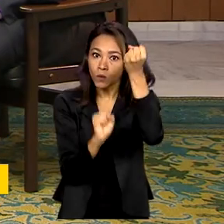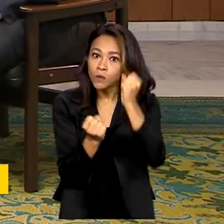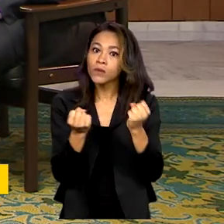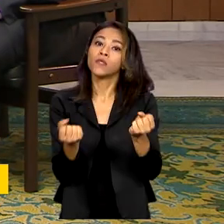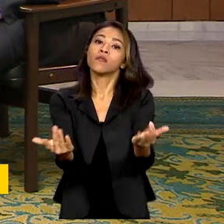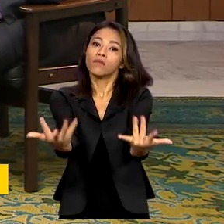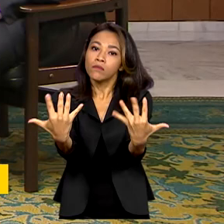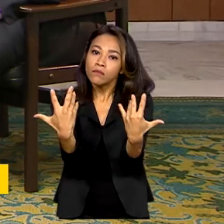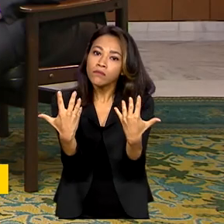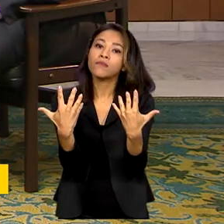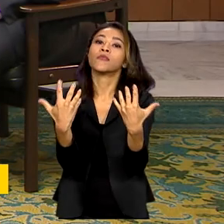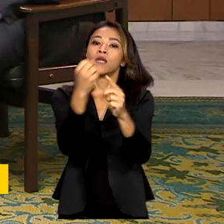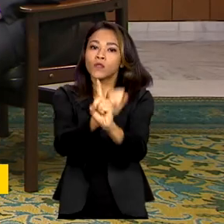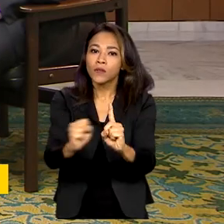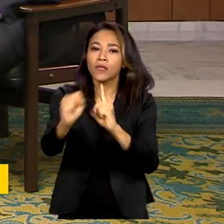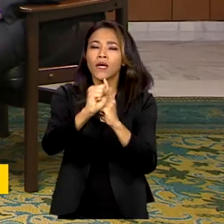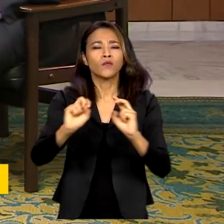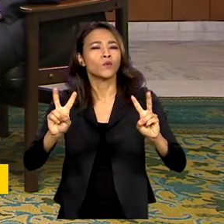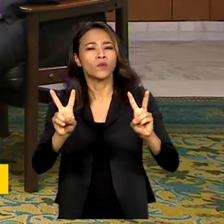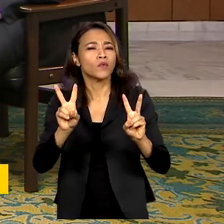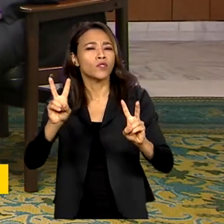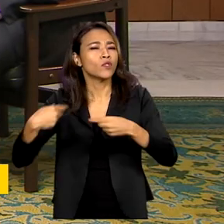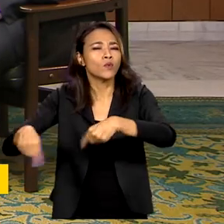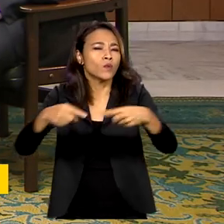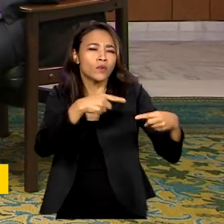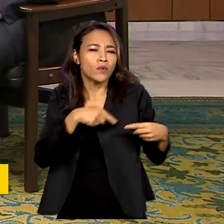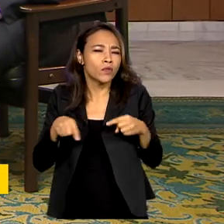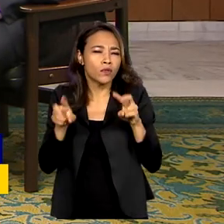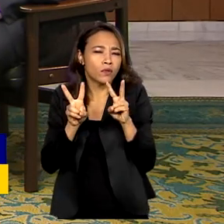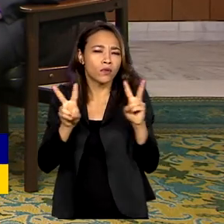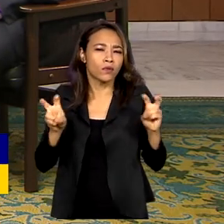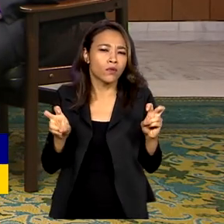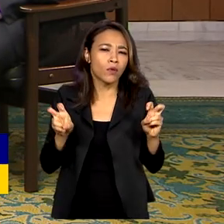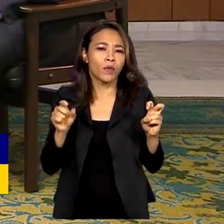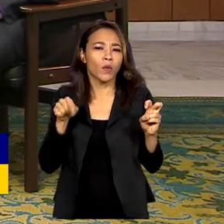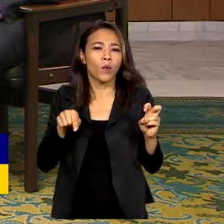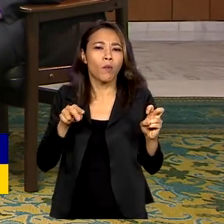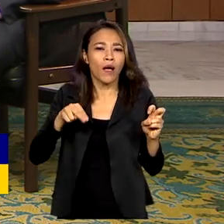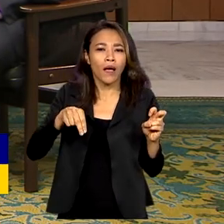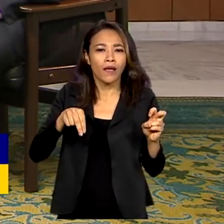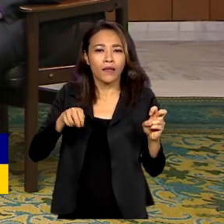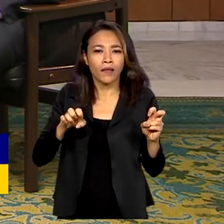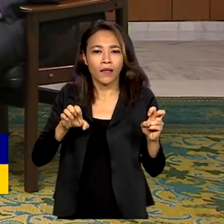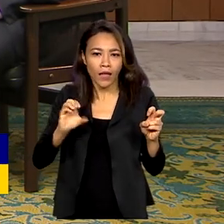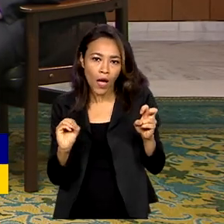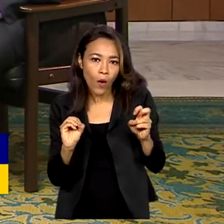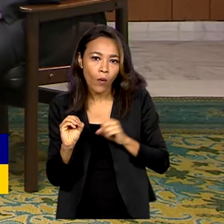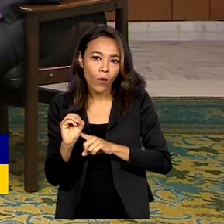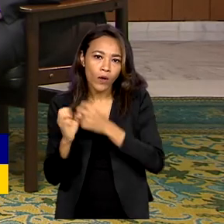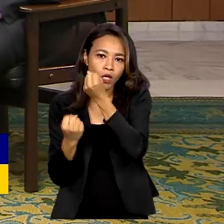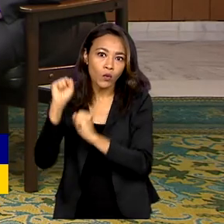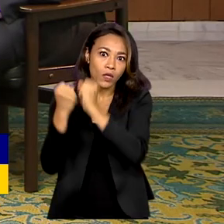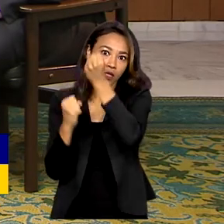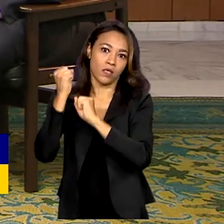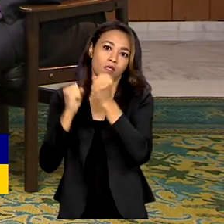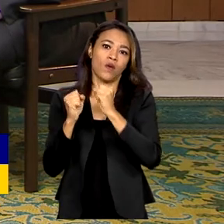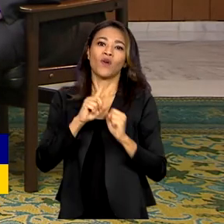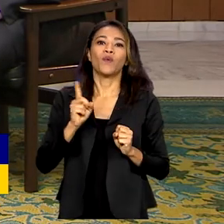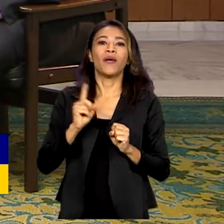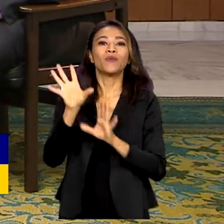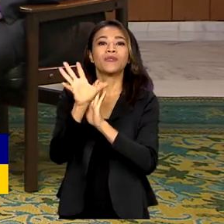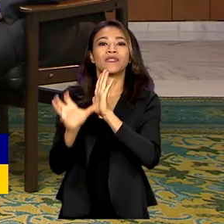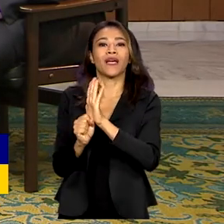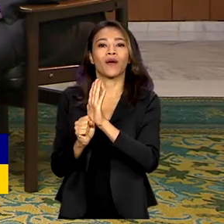sociedade civil para discutirmos uma neo-industrialização. Não é a industrialização do século